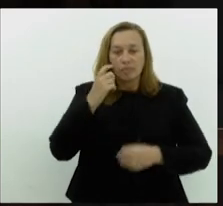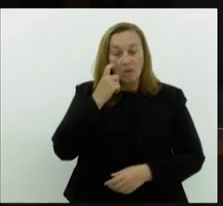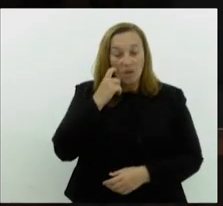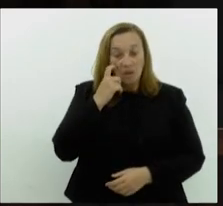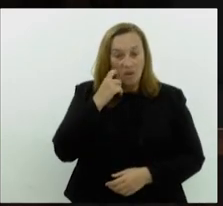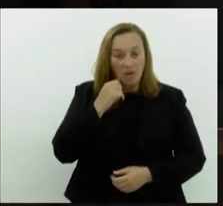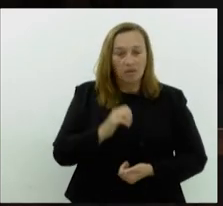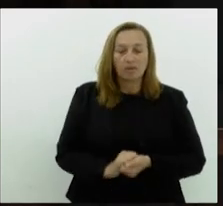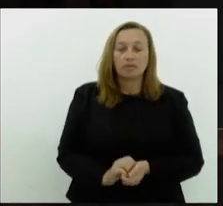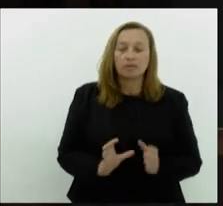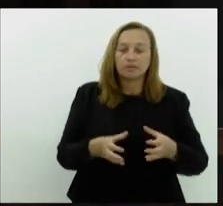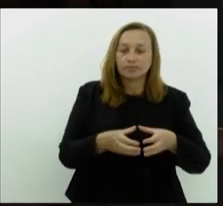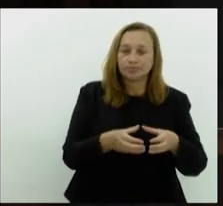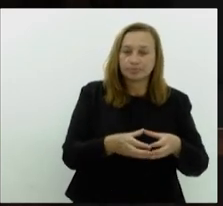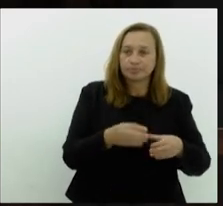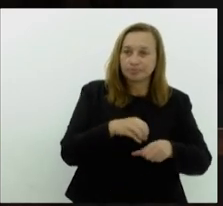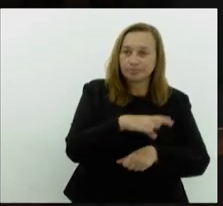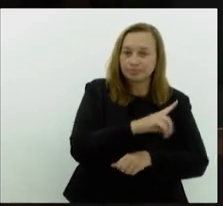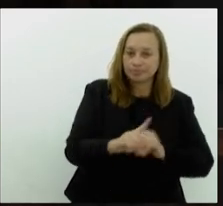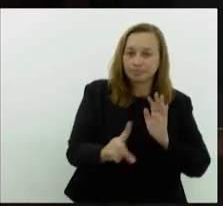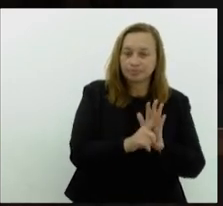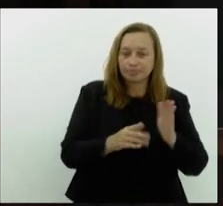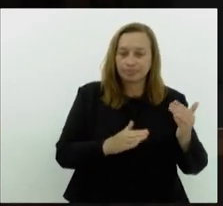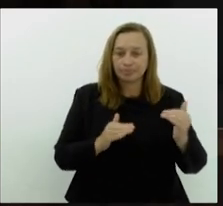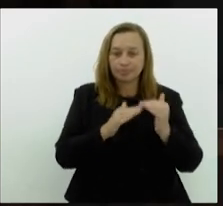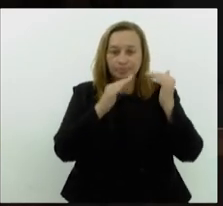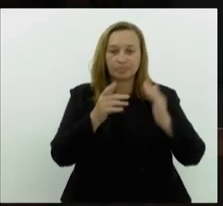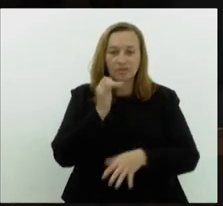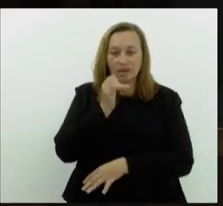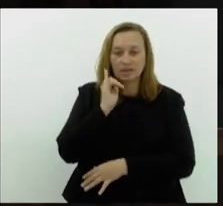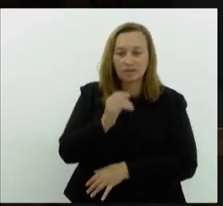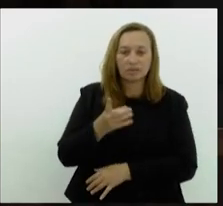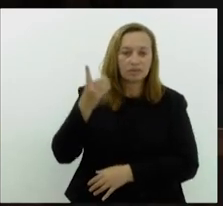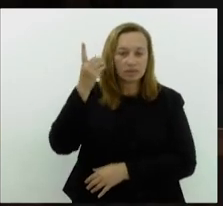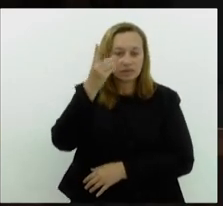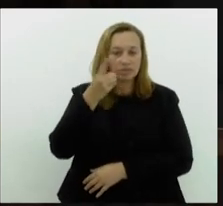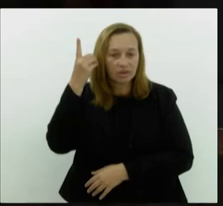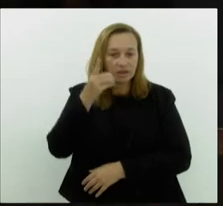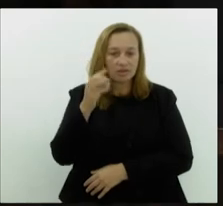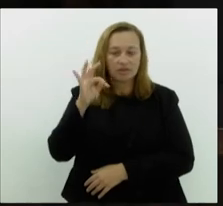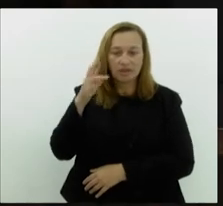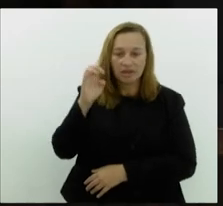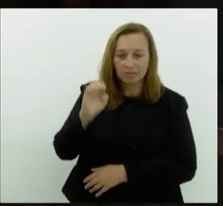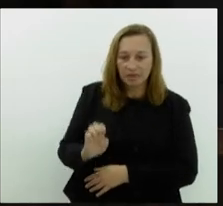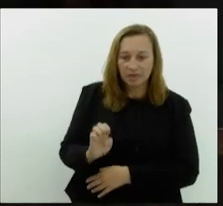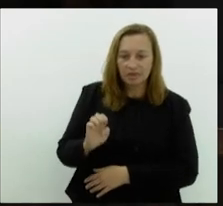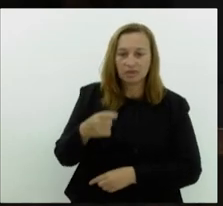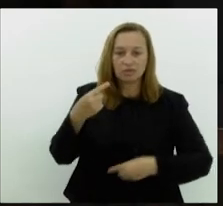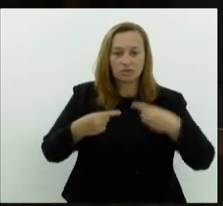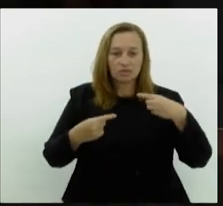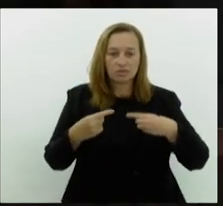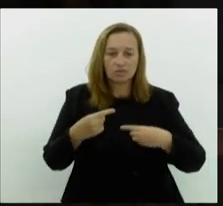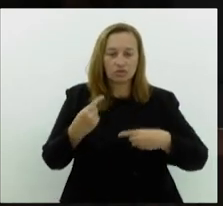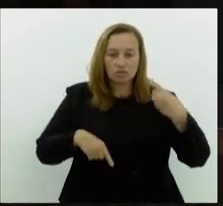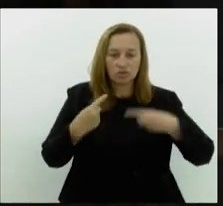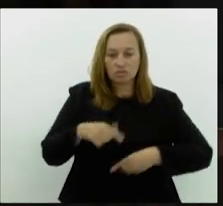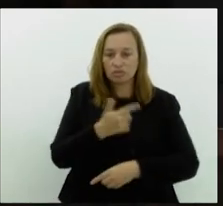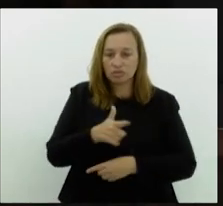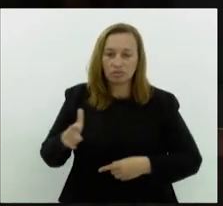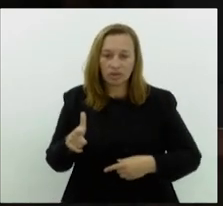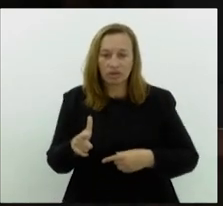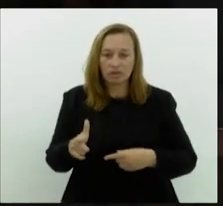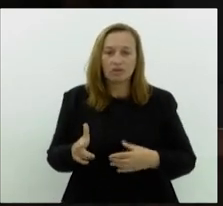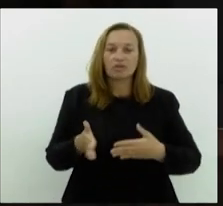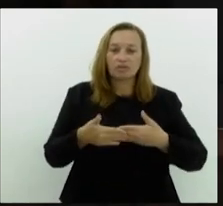comissões de indicação legislativa, favorável, relator, deputado Felipe Soares. Em discussão, não havendo com o que discutir,